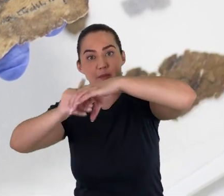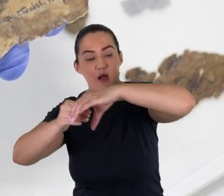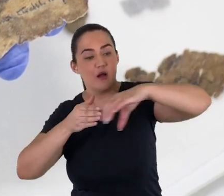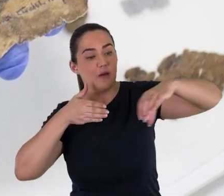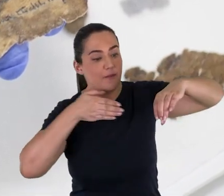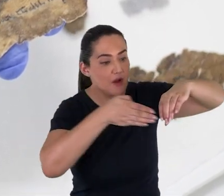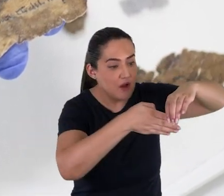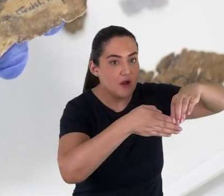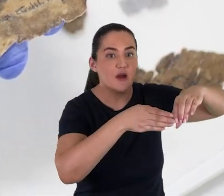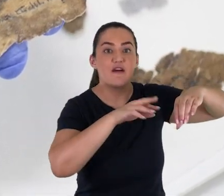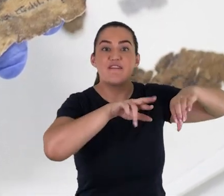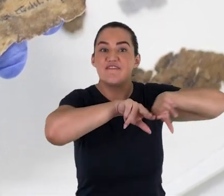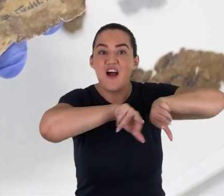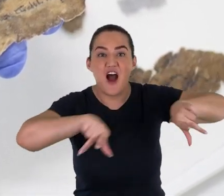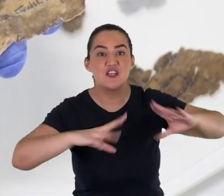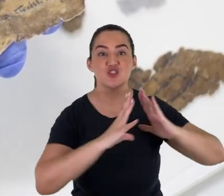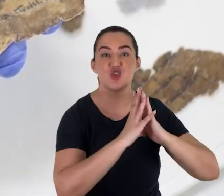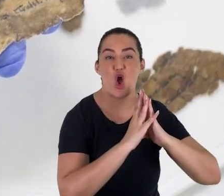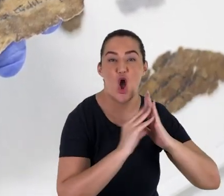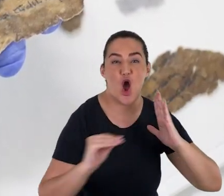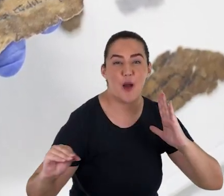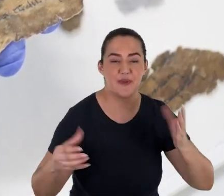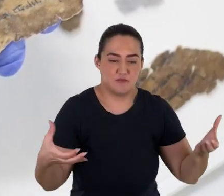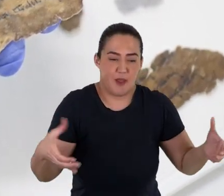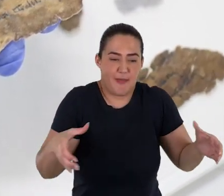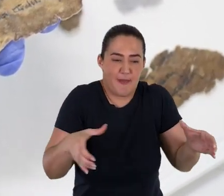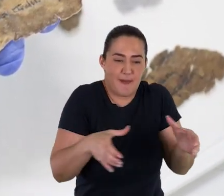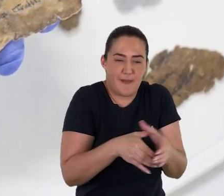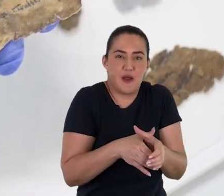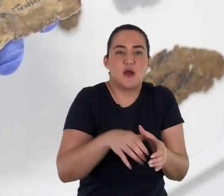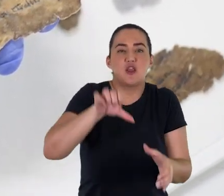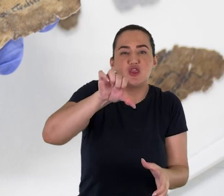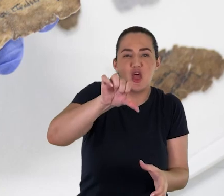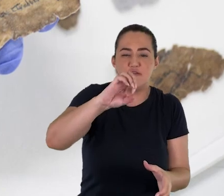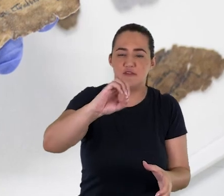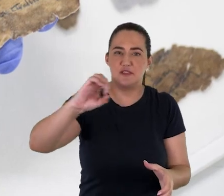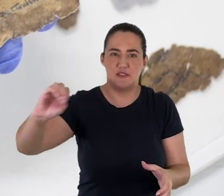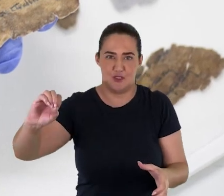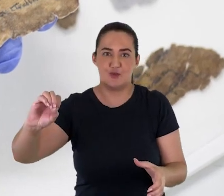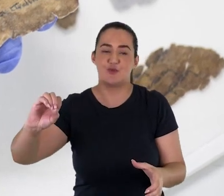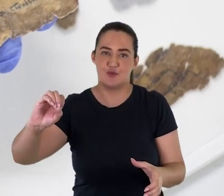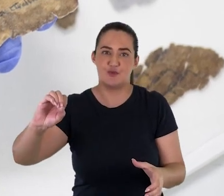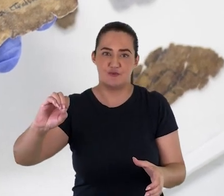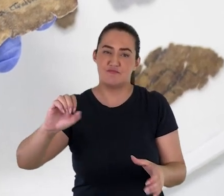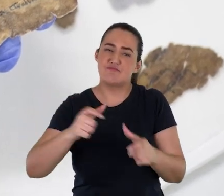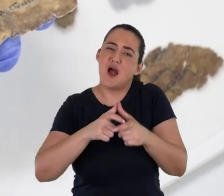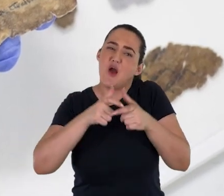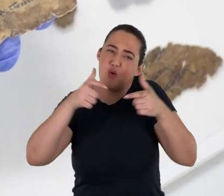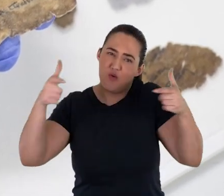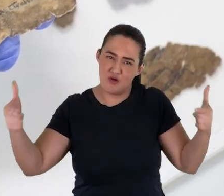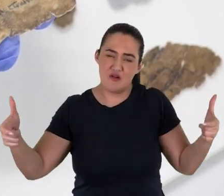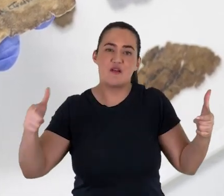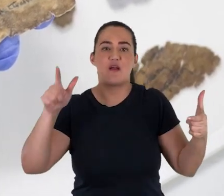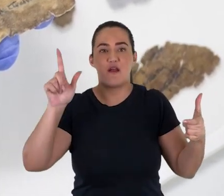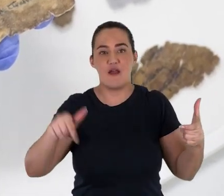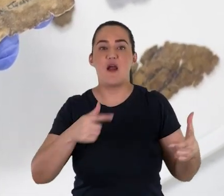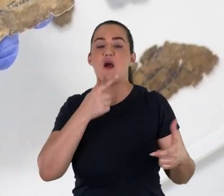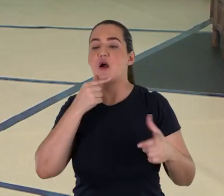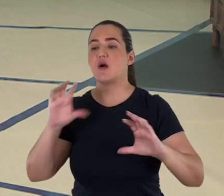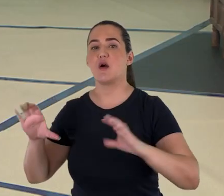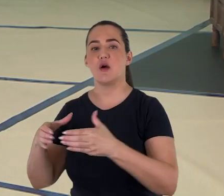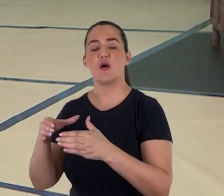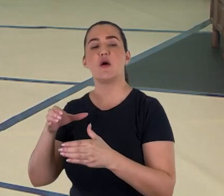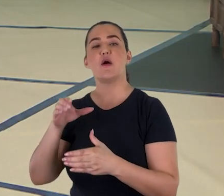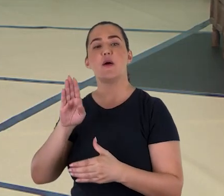fragmentos pertencentes a mais de 900 pergaminhos. A maioria das descobertas, é claro, foi feita pelos beduínos.